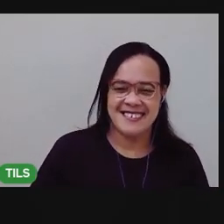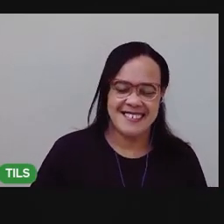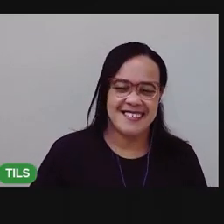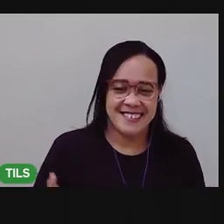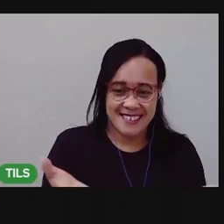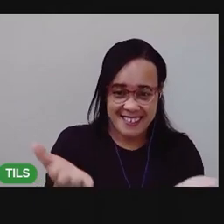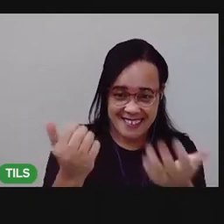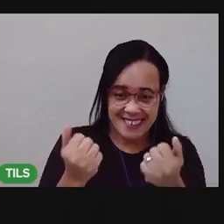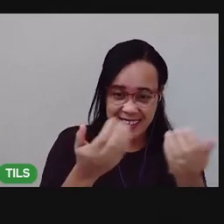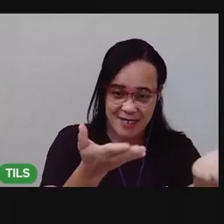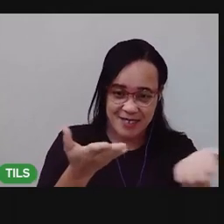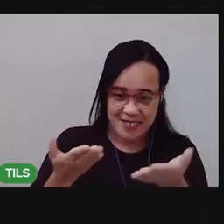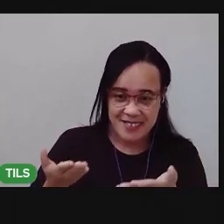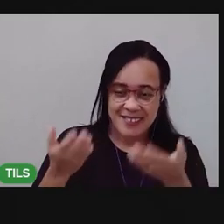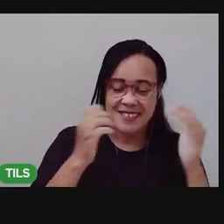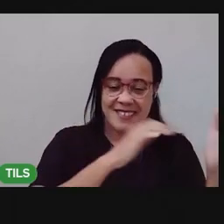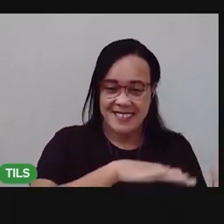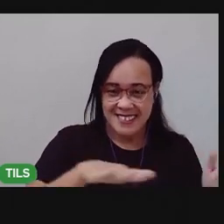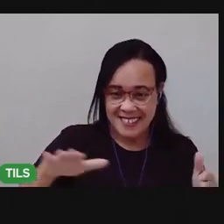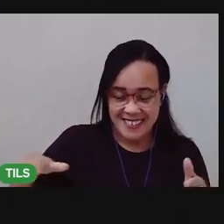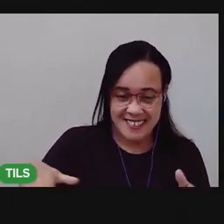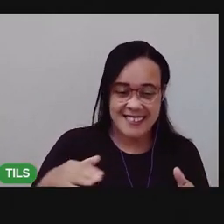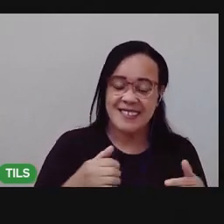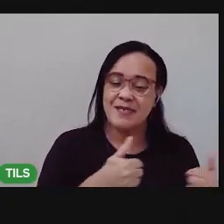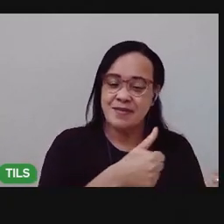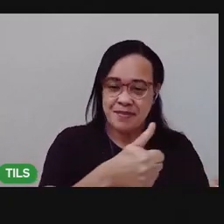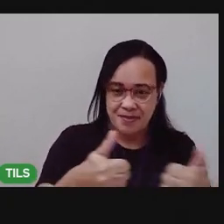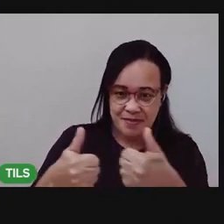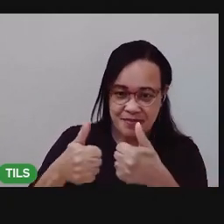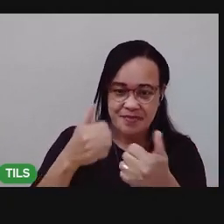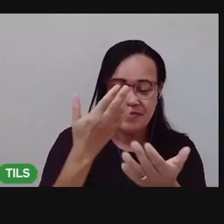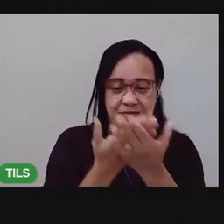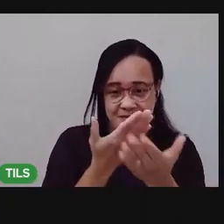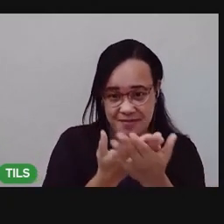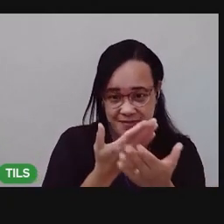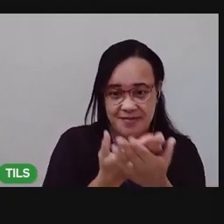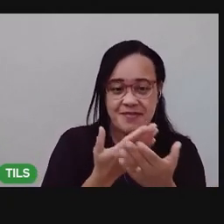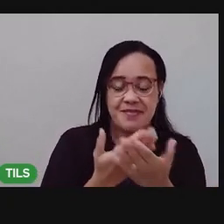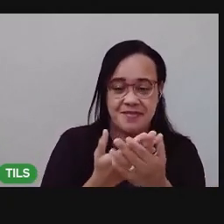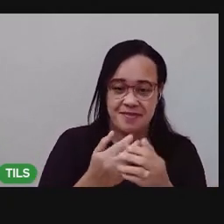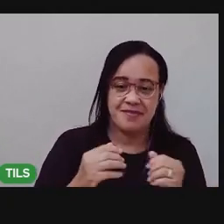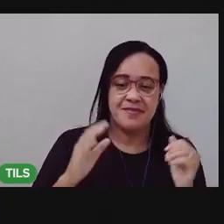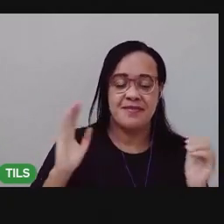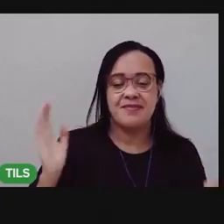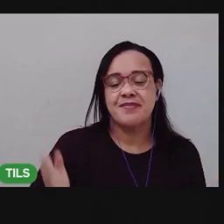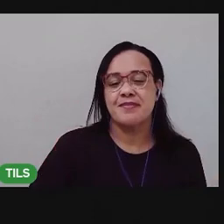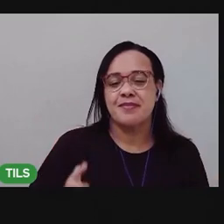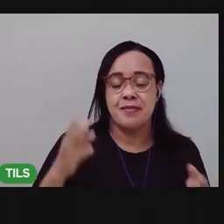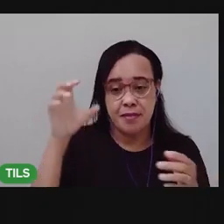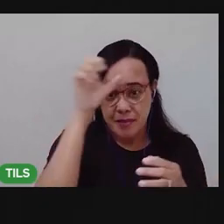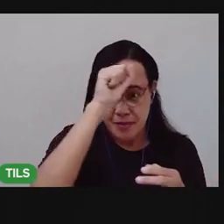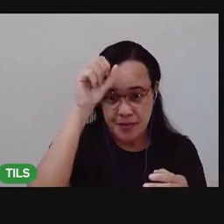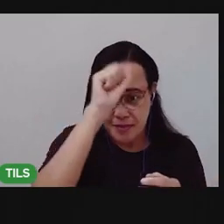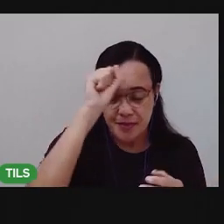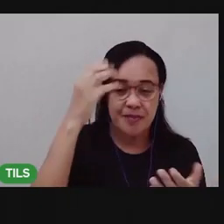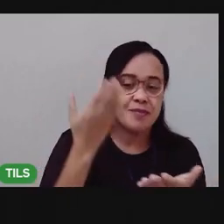Sejam bem-vindas, crianças! Bem-vindas a mais uma aula, mais um momento de aprendizagem.